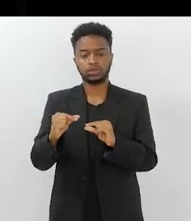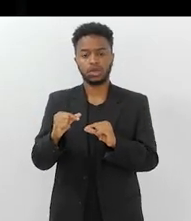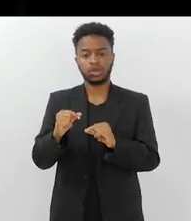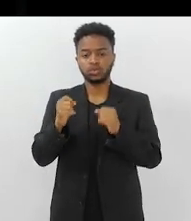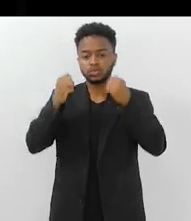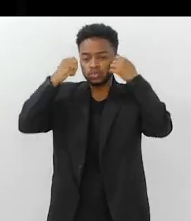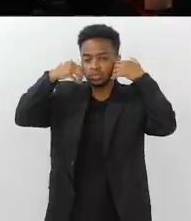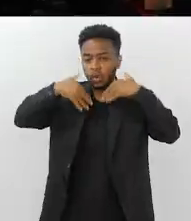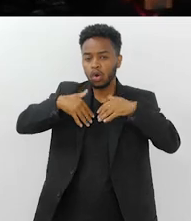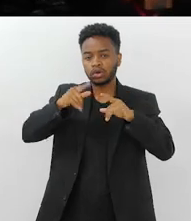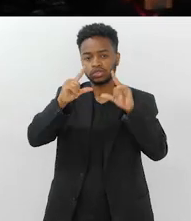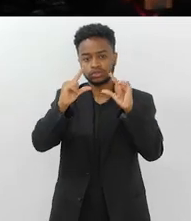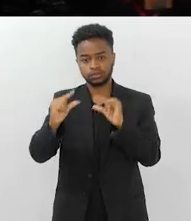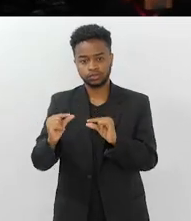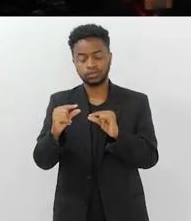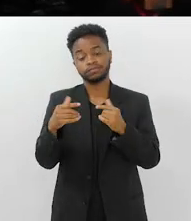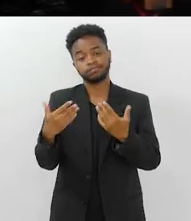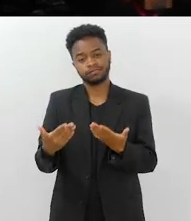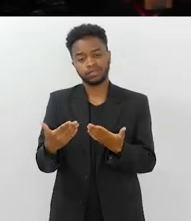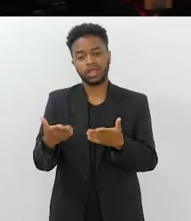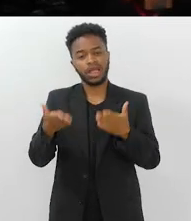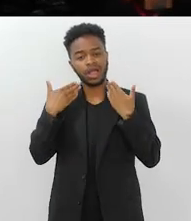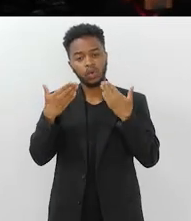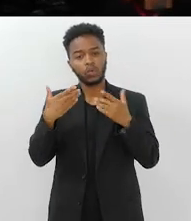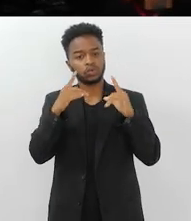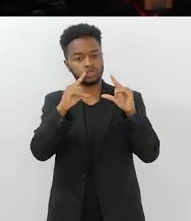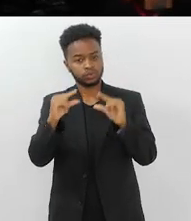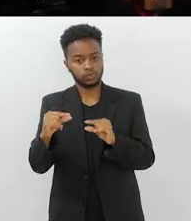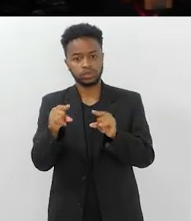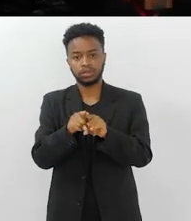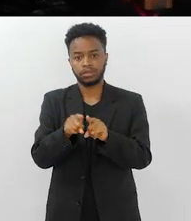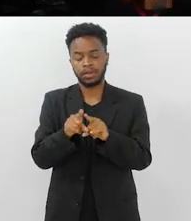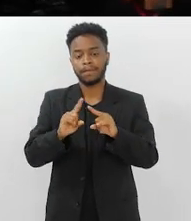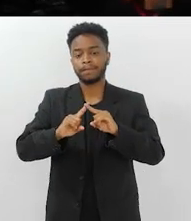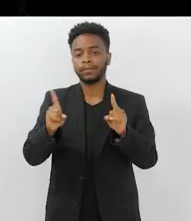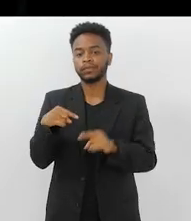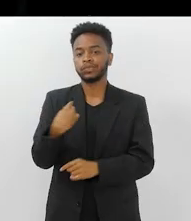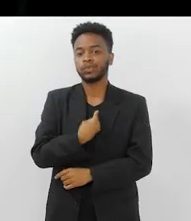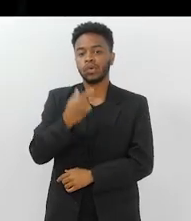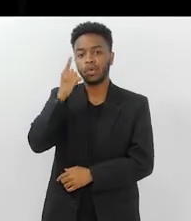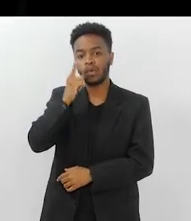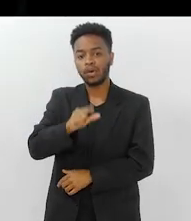sudoríparas diminuem, então acaba produzindo menos calor, mas a gente consegue